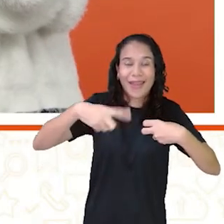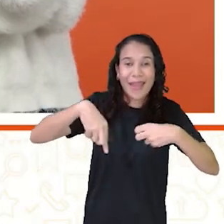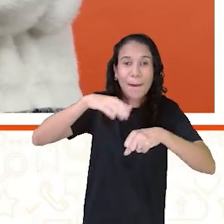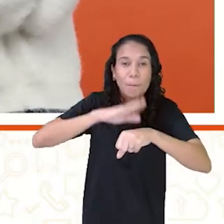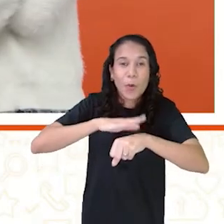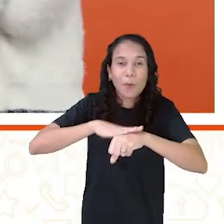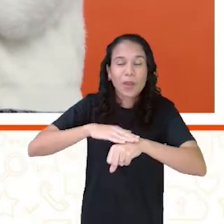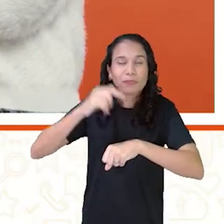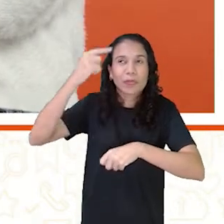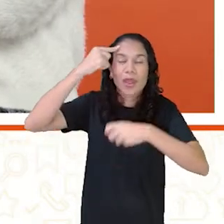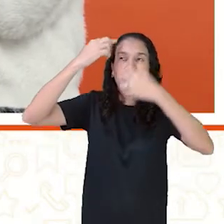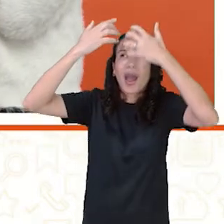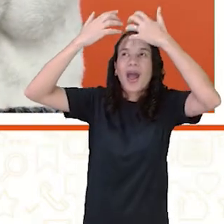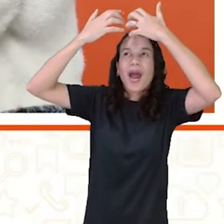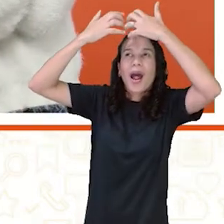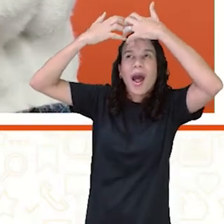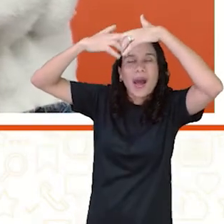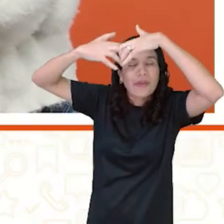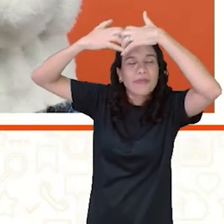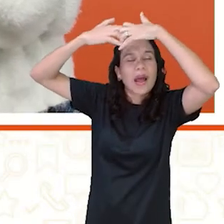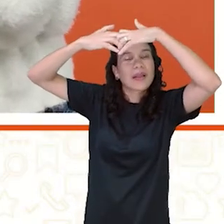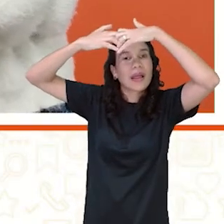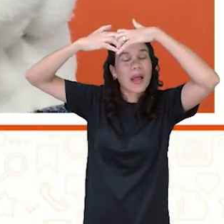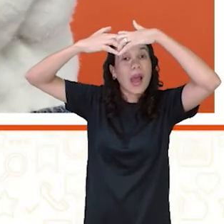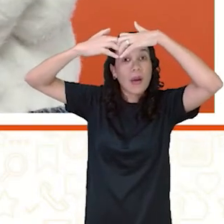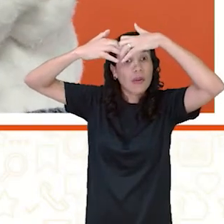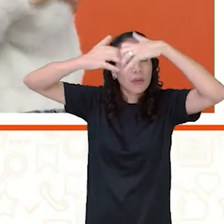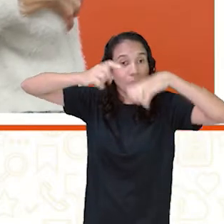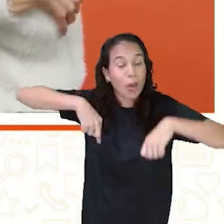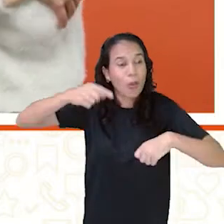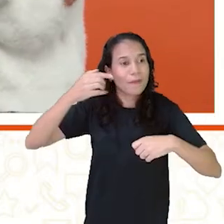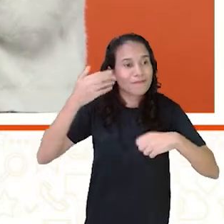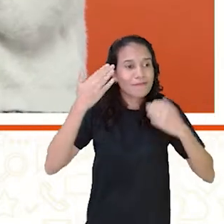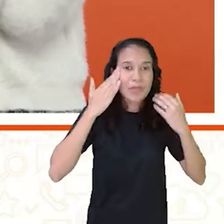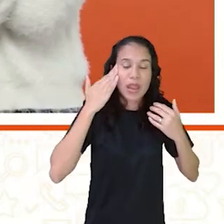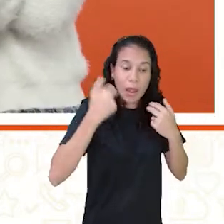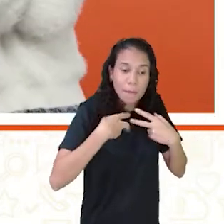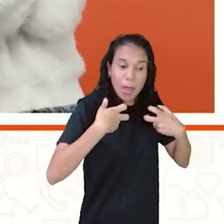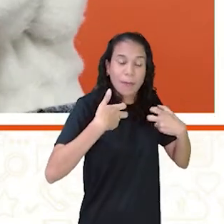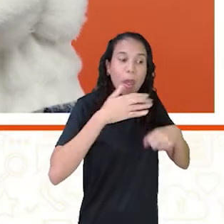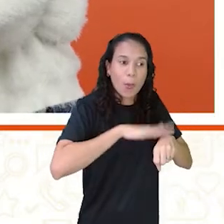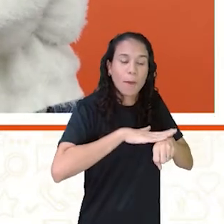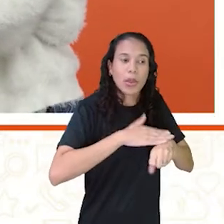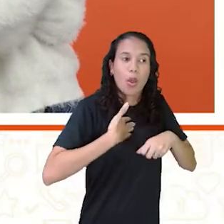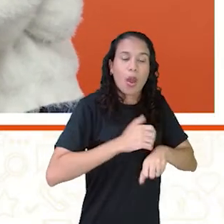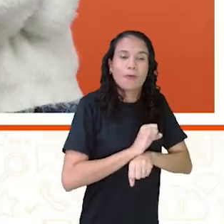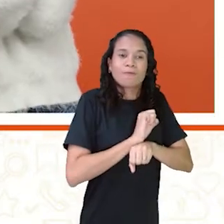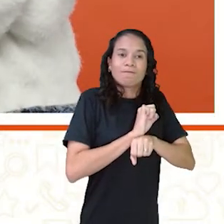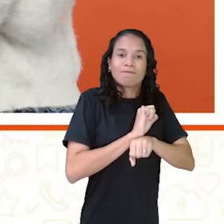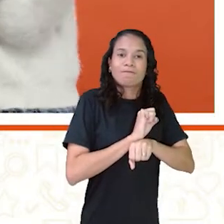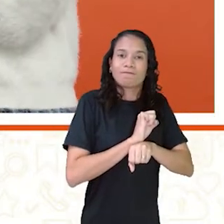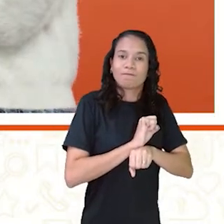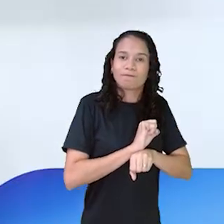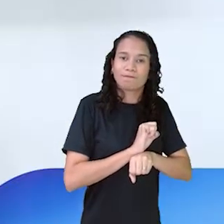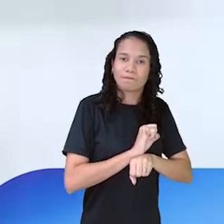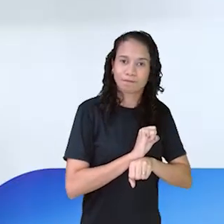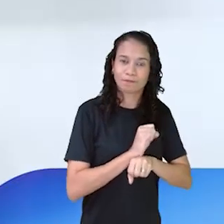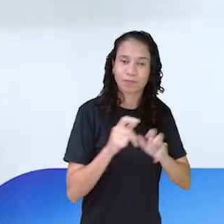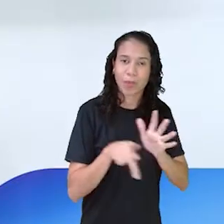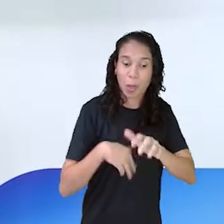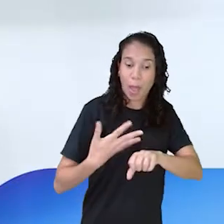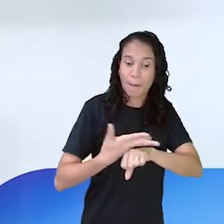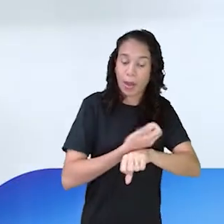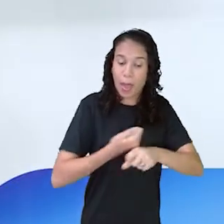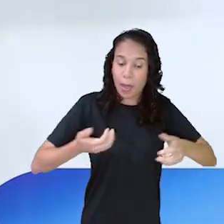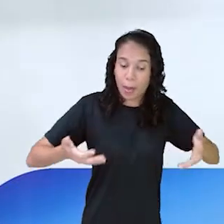introspecção, para que sejam feitas percepções sobre os próprios taços de personalidade, habilidades e aspirações que a